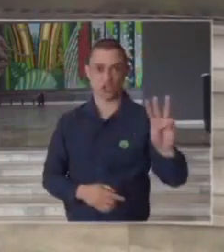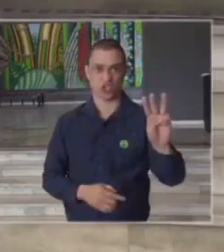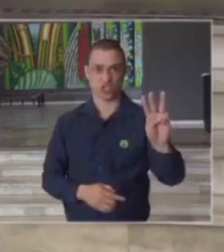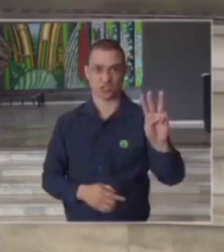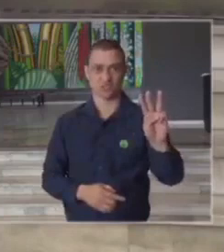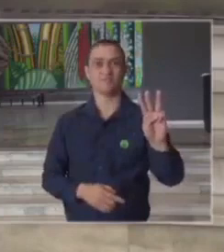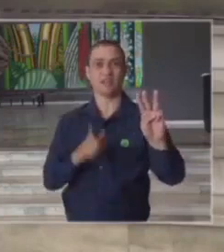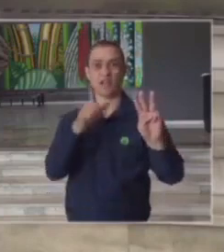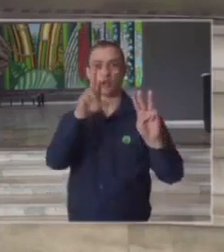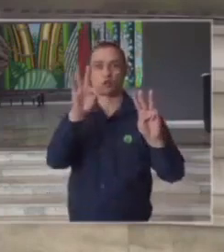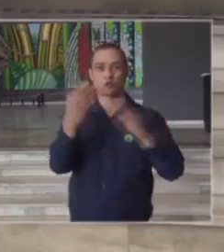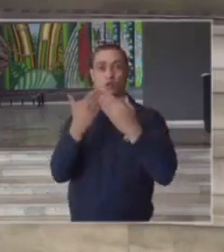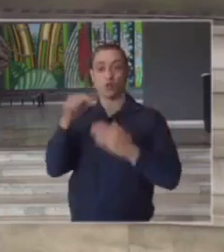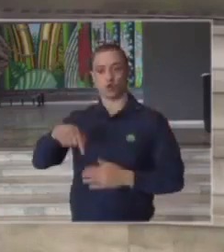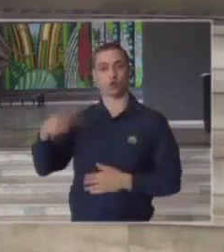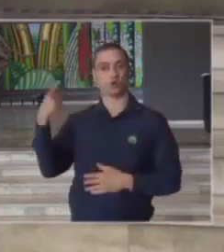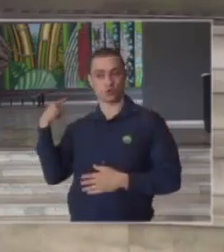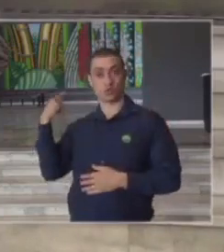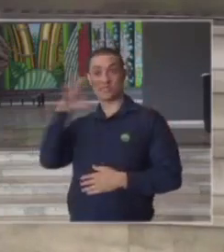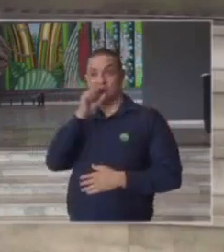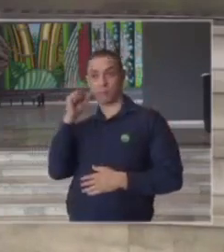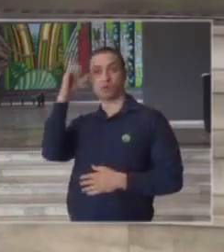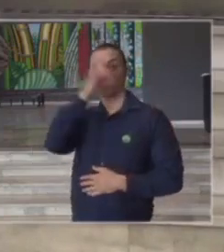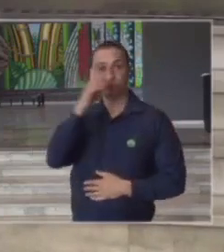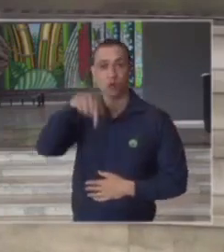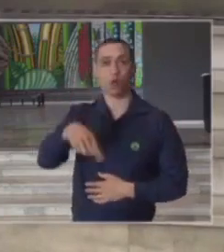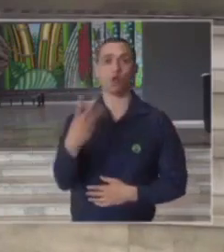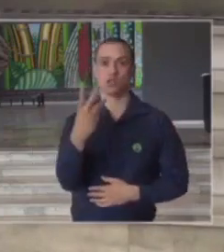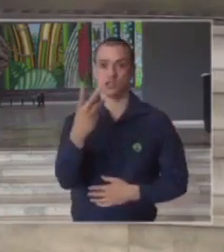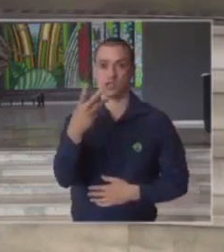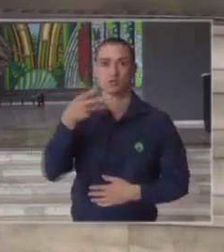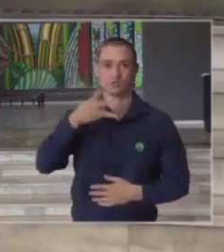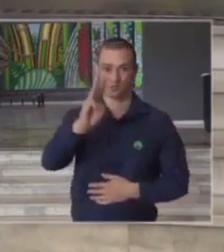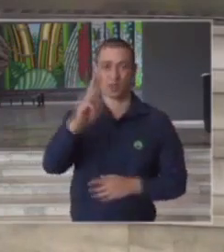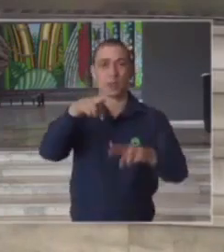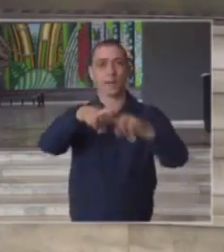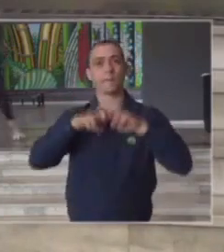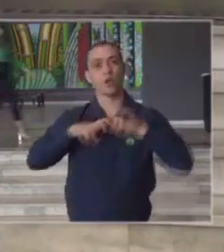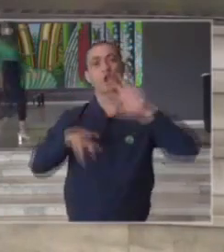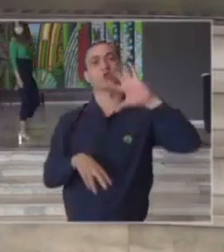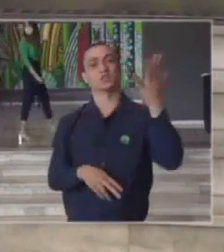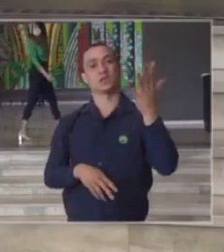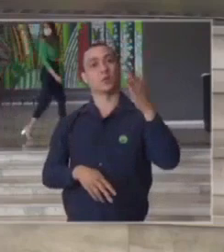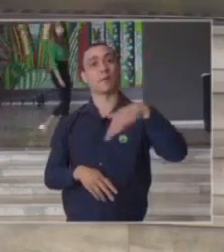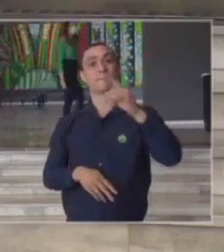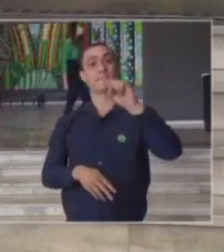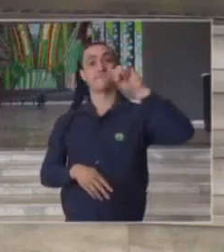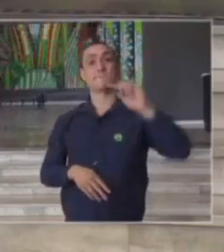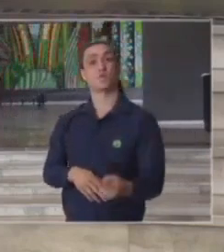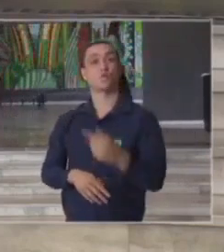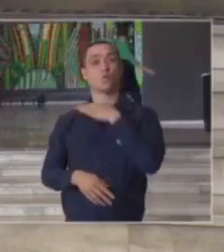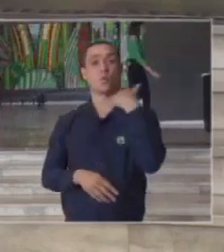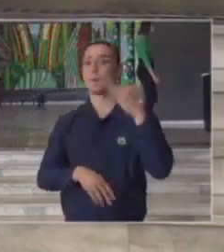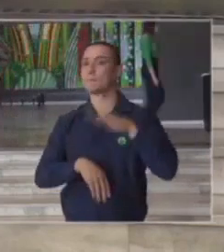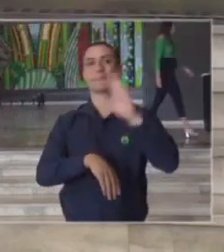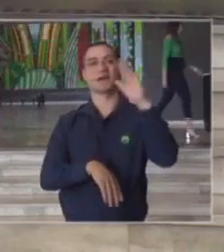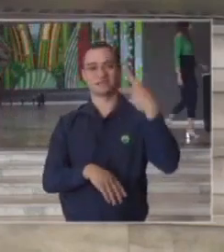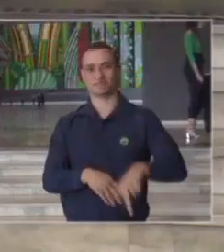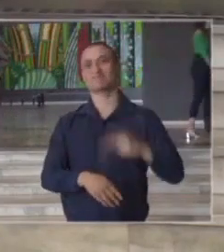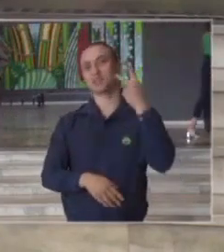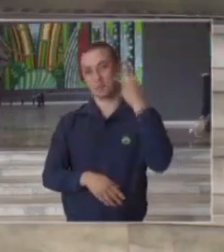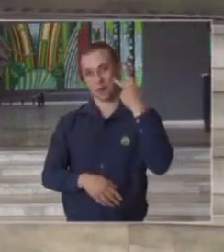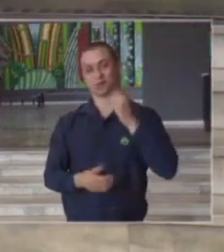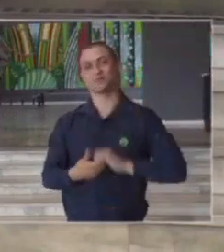portanto hoje terceiro dia de luto oficial por conta de termos passado de mil mortes aqui na